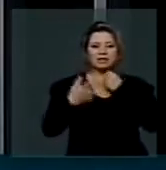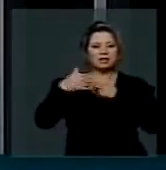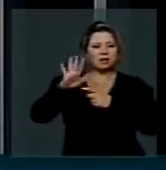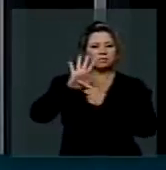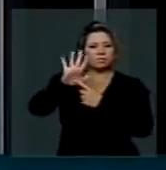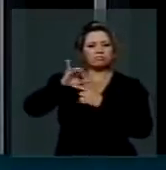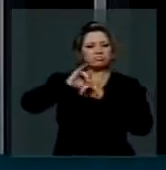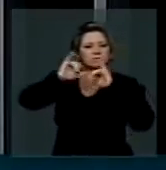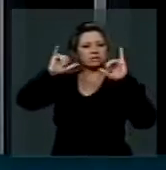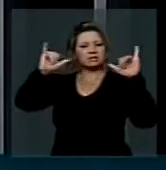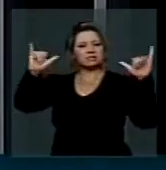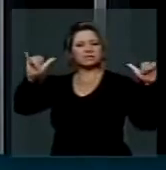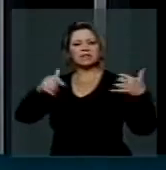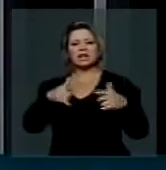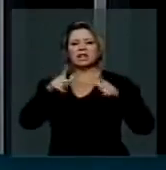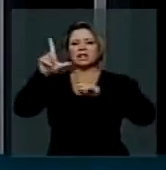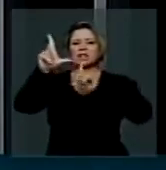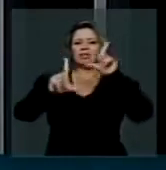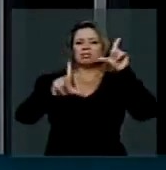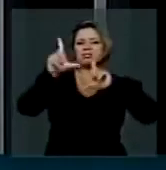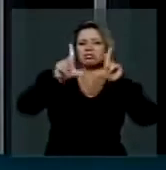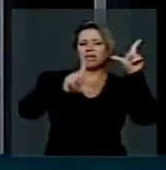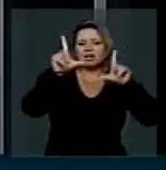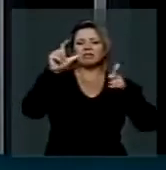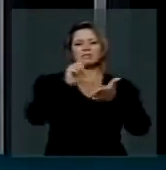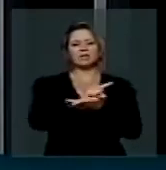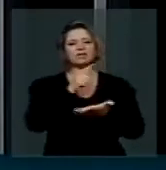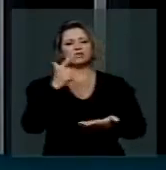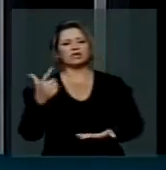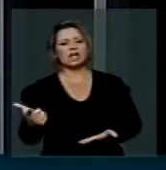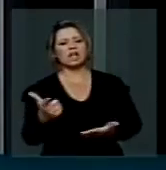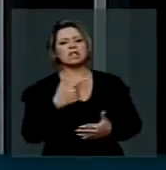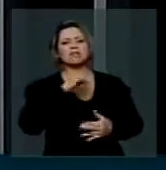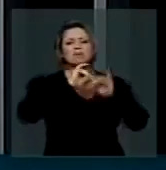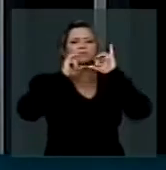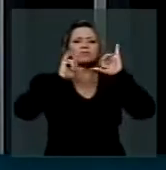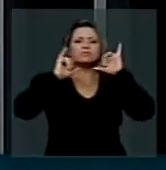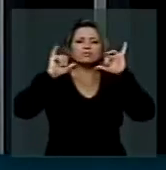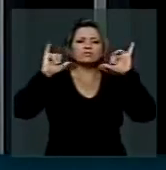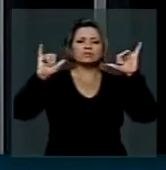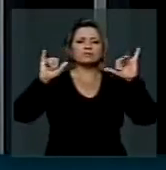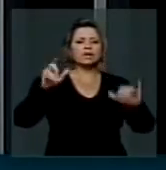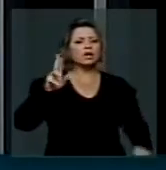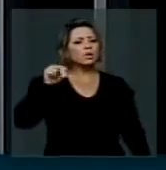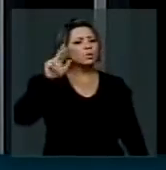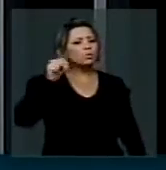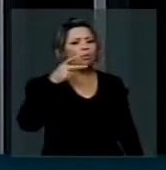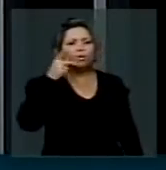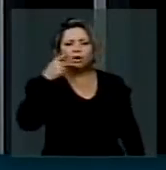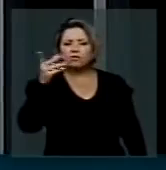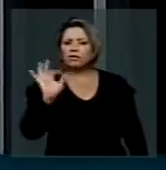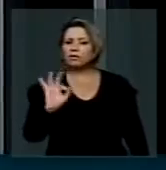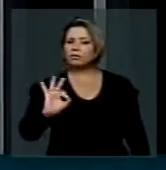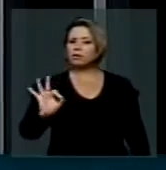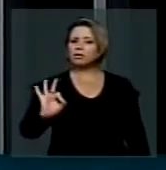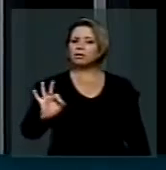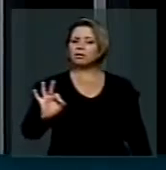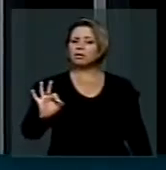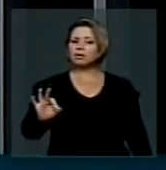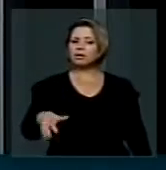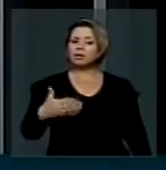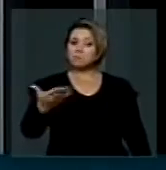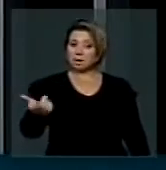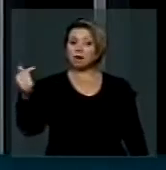grande imprensa, a televisão, os jornais de grande circulação no Brasil, não diz isso, mas nós queremos